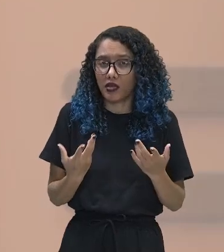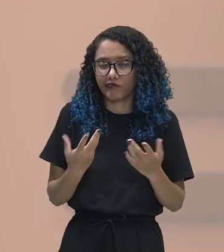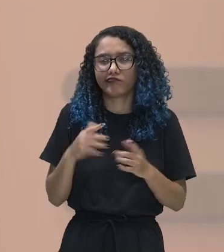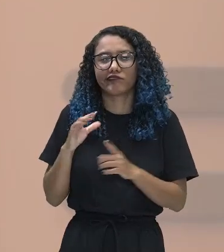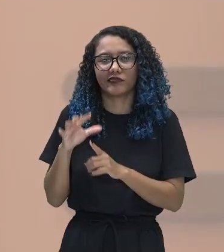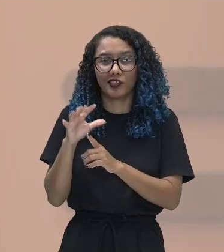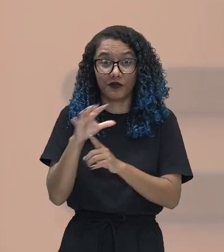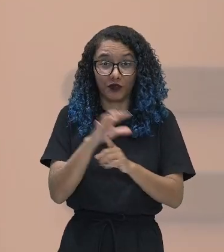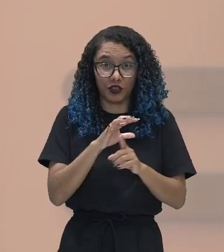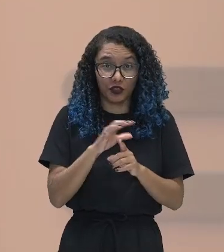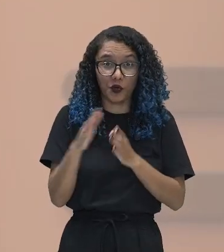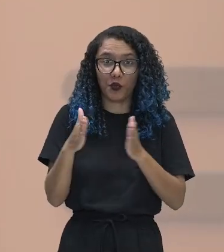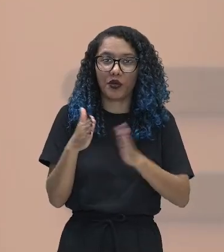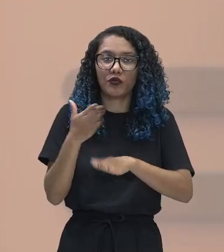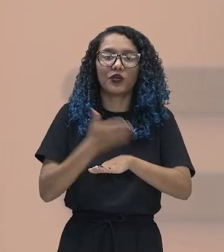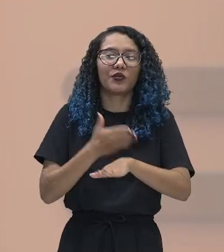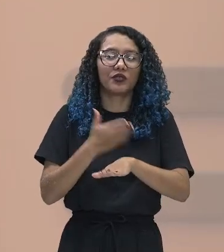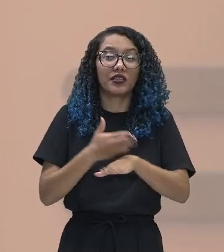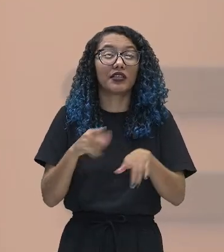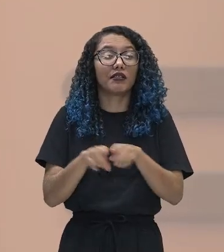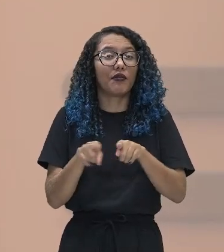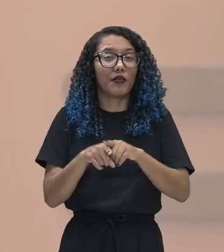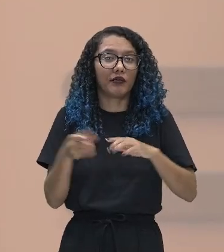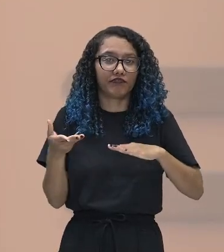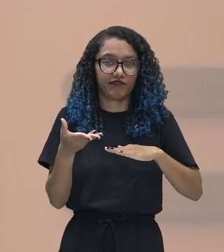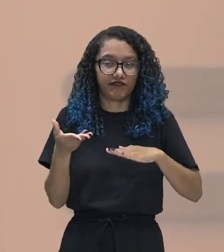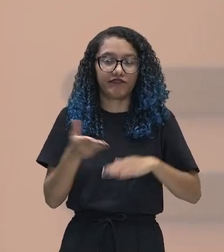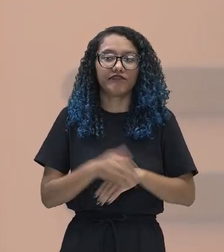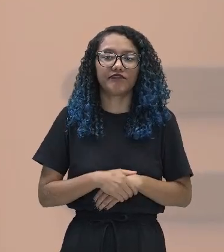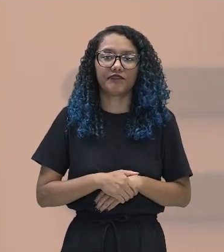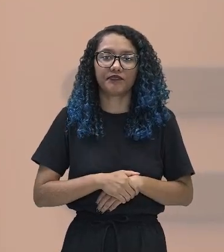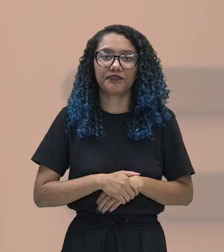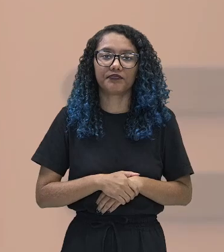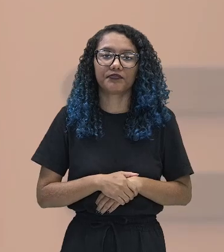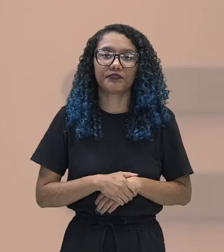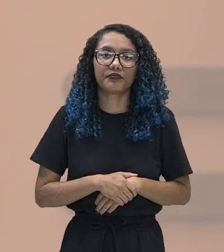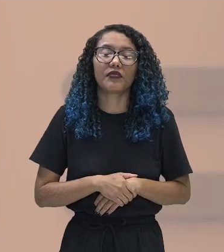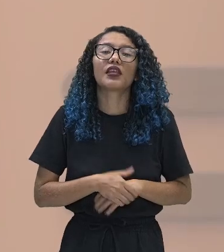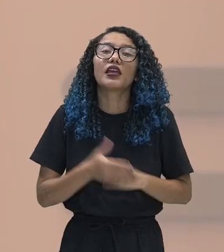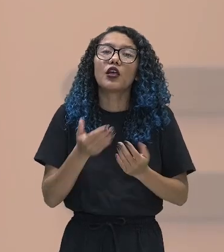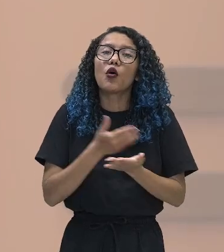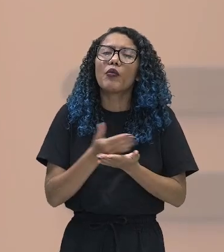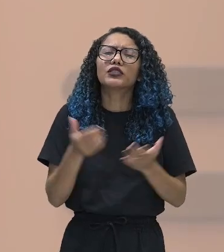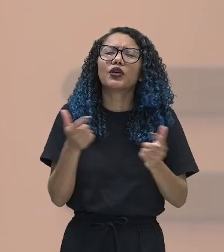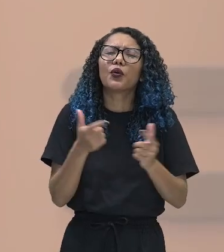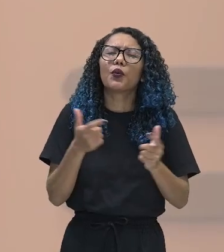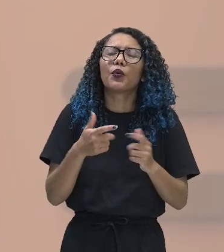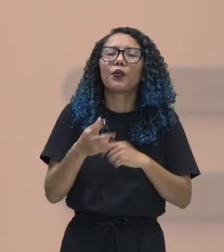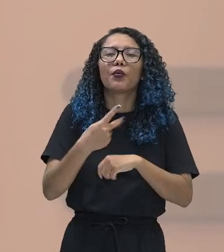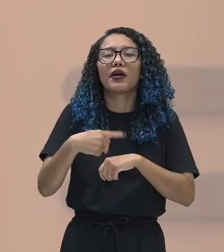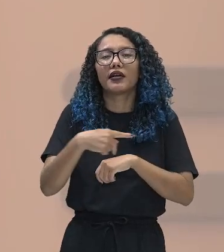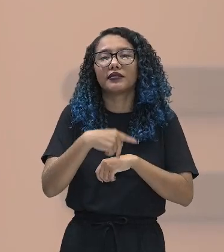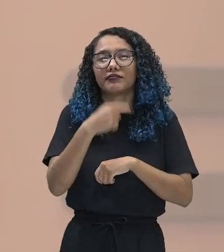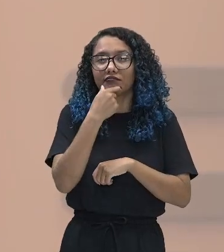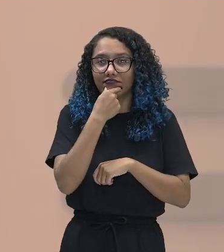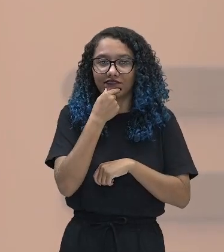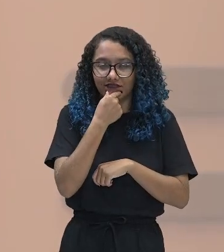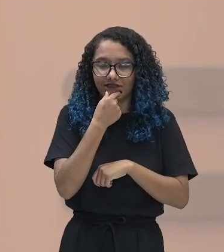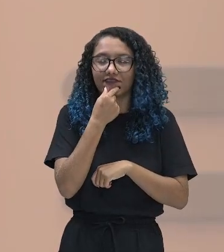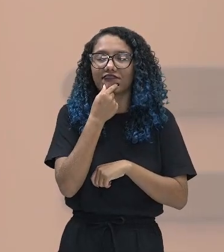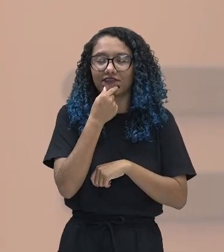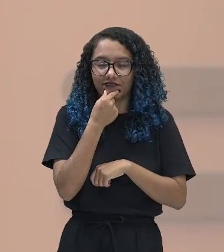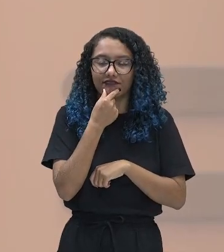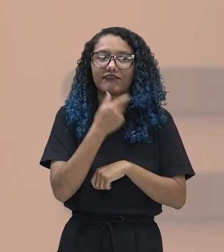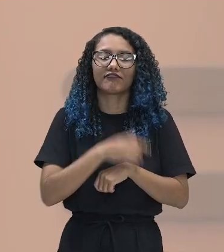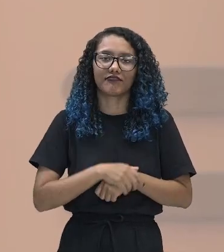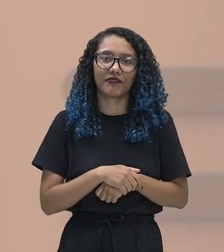a modernidade e também a contemporaneidade. E tudo começa, gente, lá na Inglaterra. A Inglaterra é um país, uma